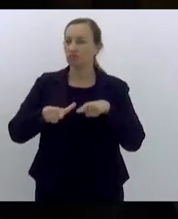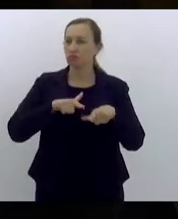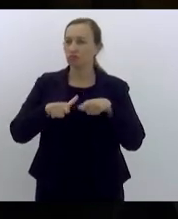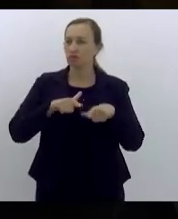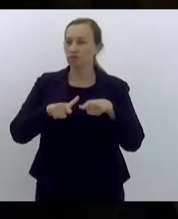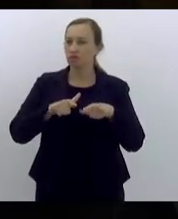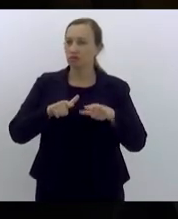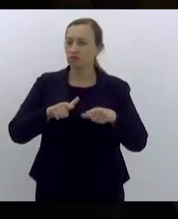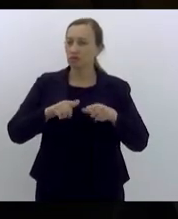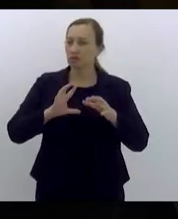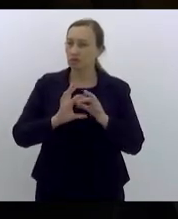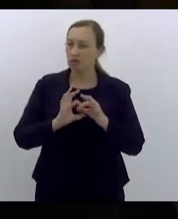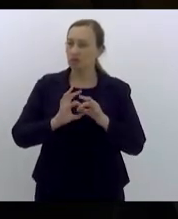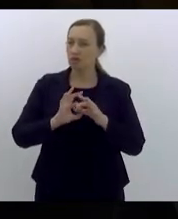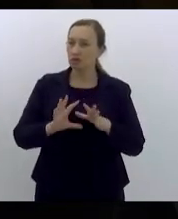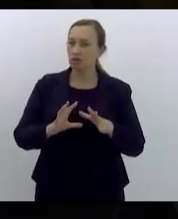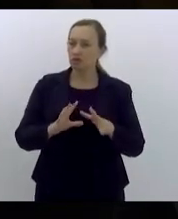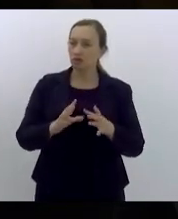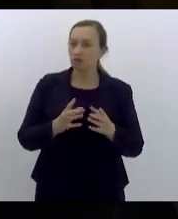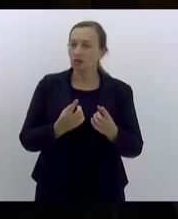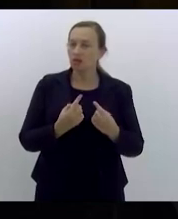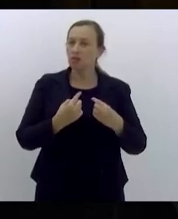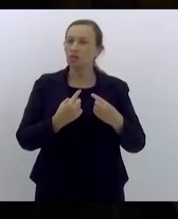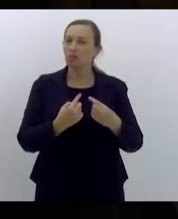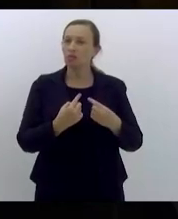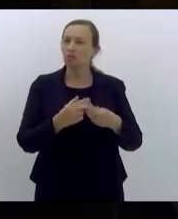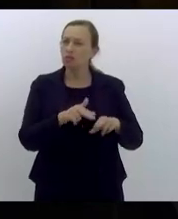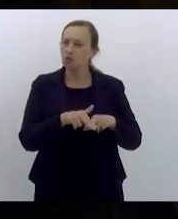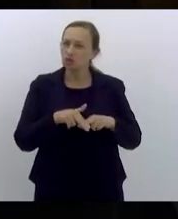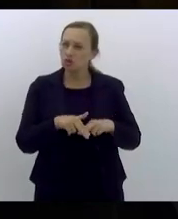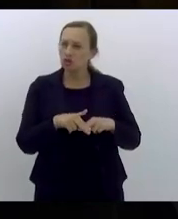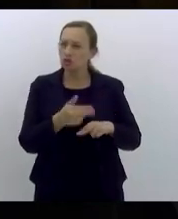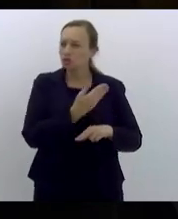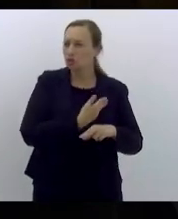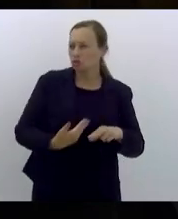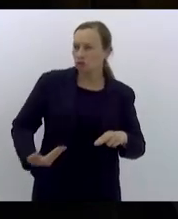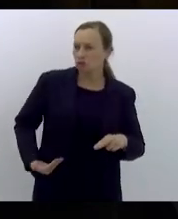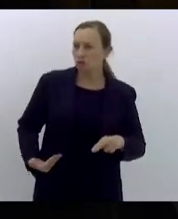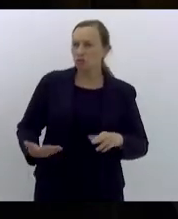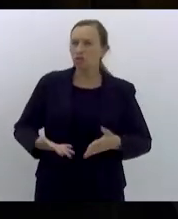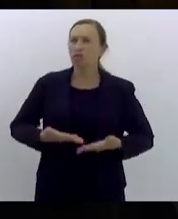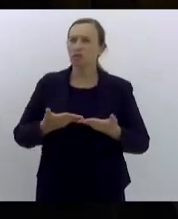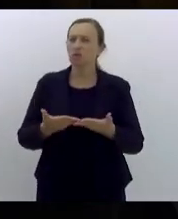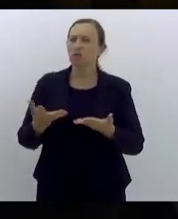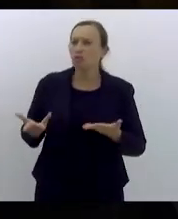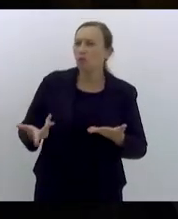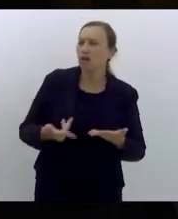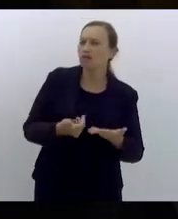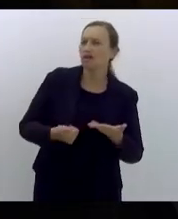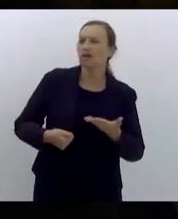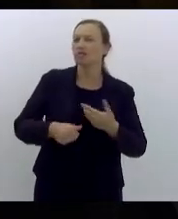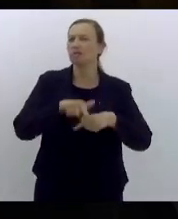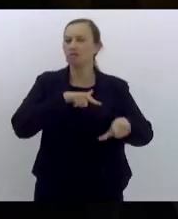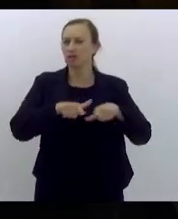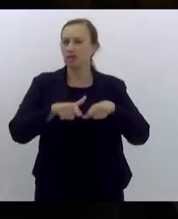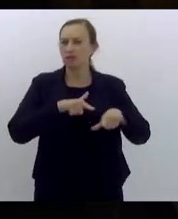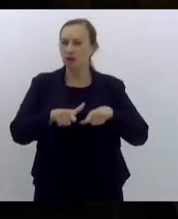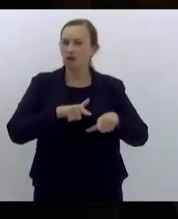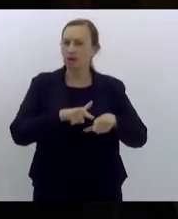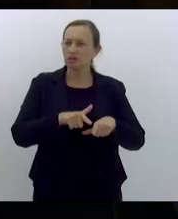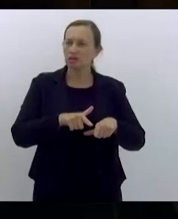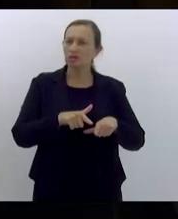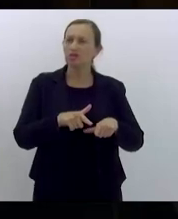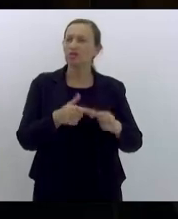disposição por conta da omissão do poder público em oferecer qualificação necessária para essas e esses